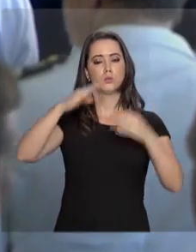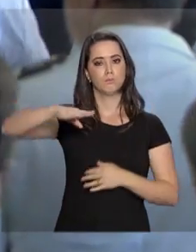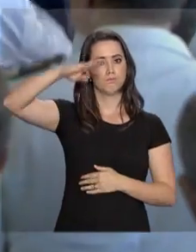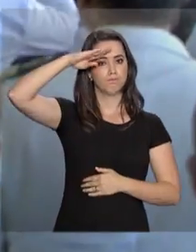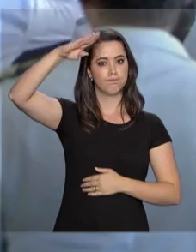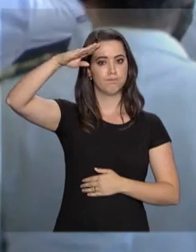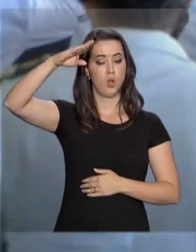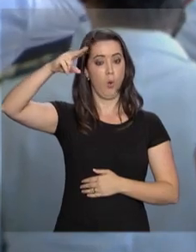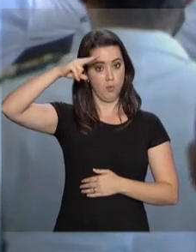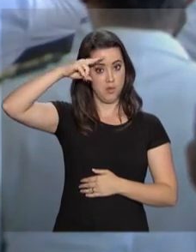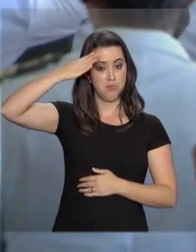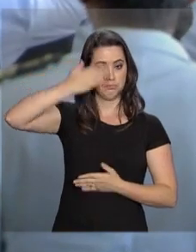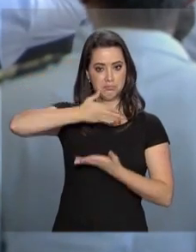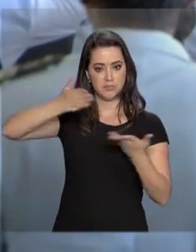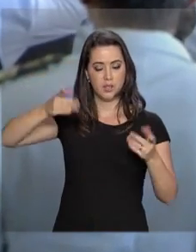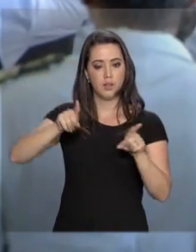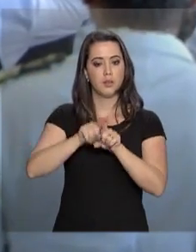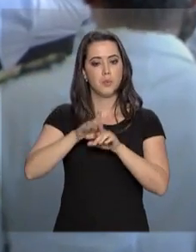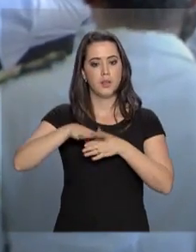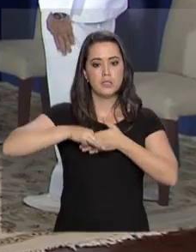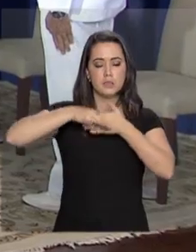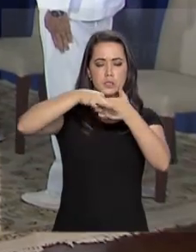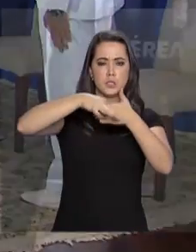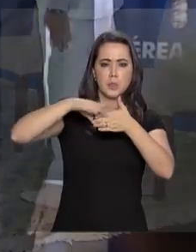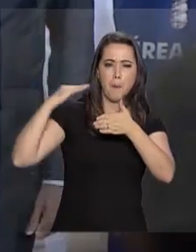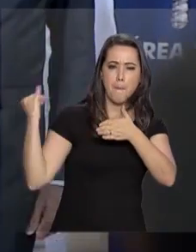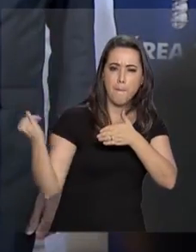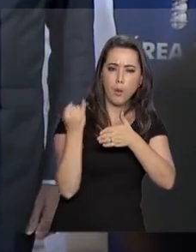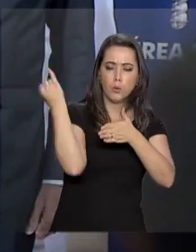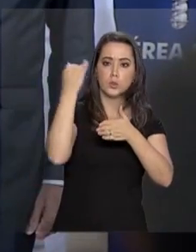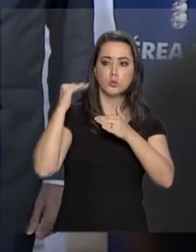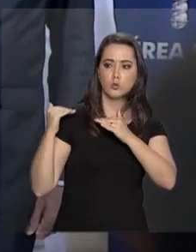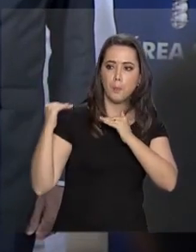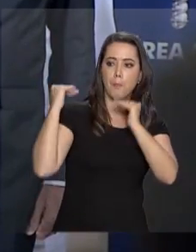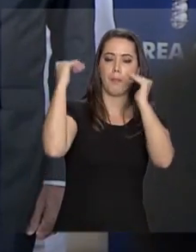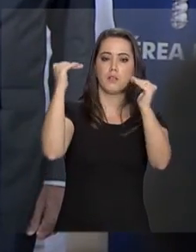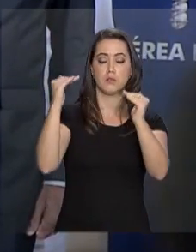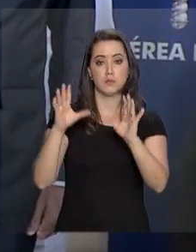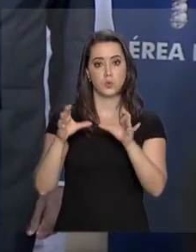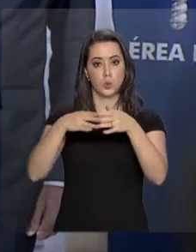militares. Ele agora é também comandante-chefe das Forças Armadas.